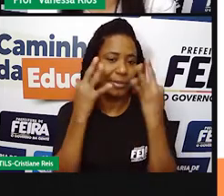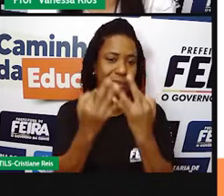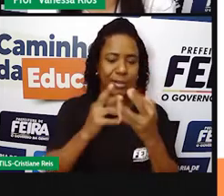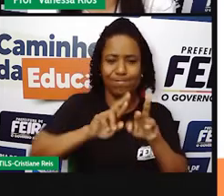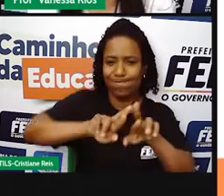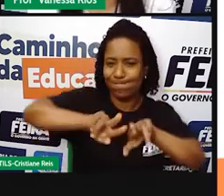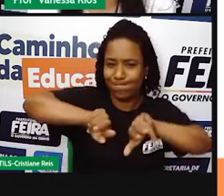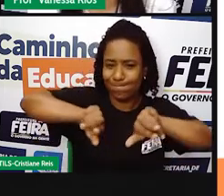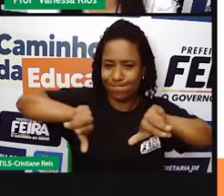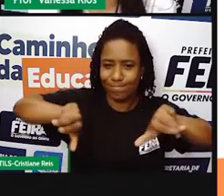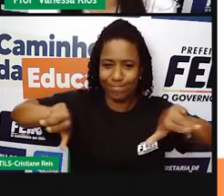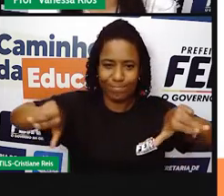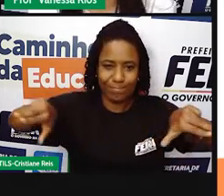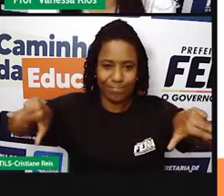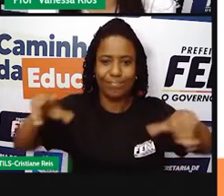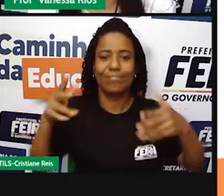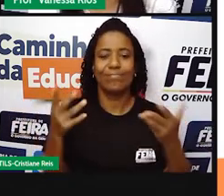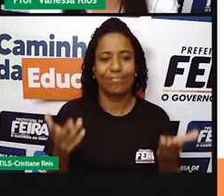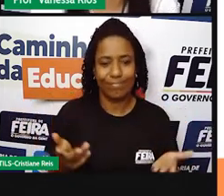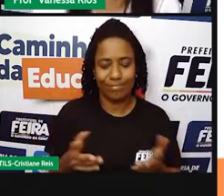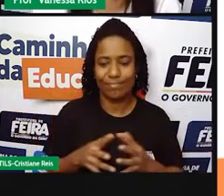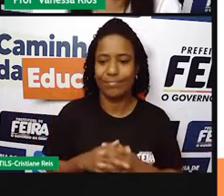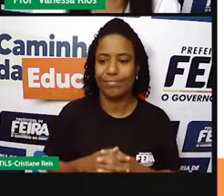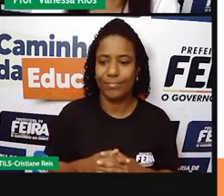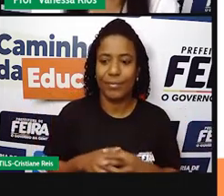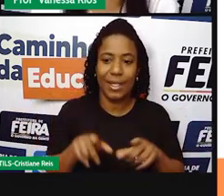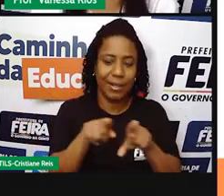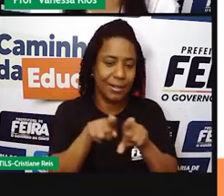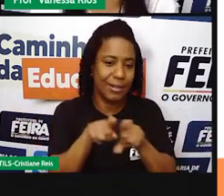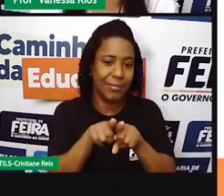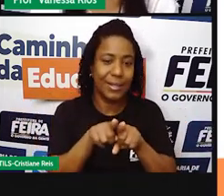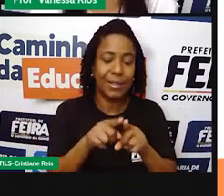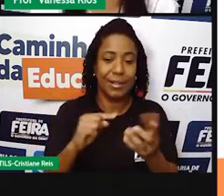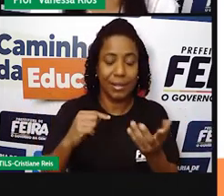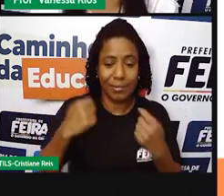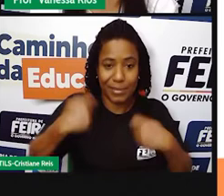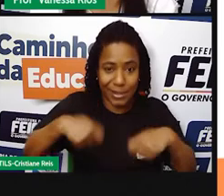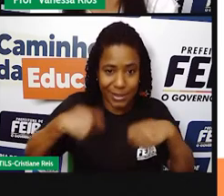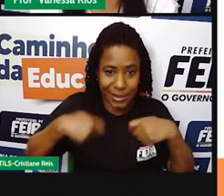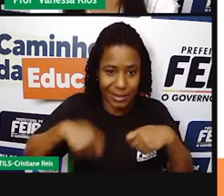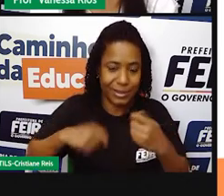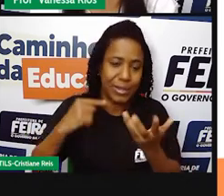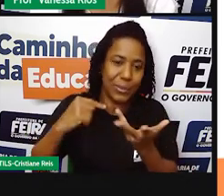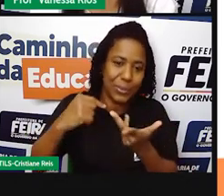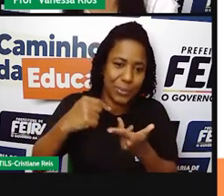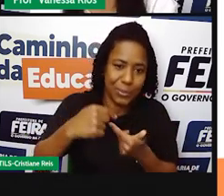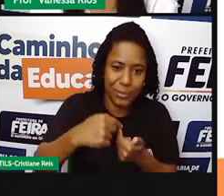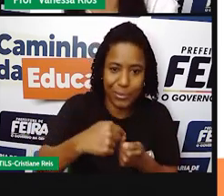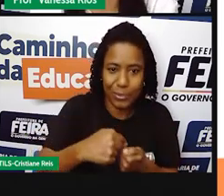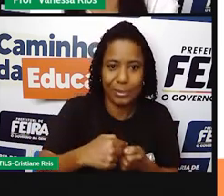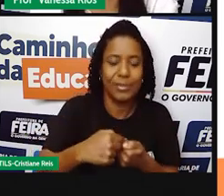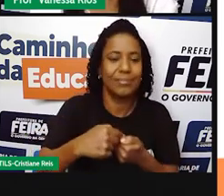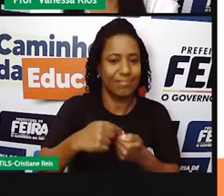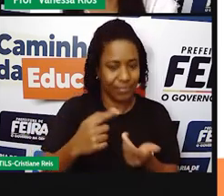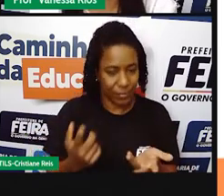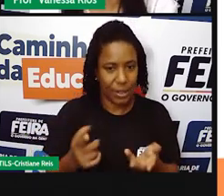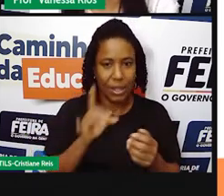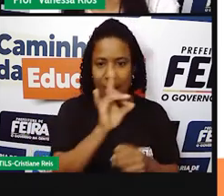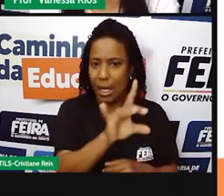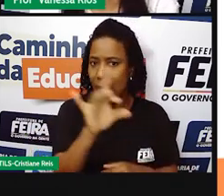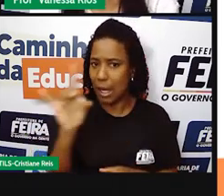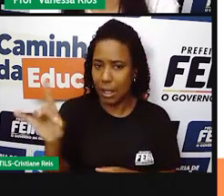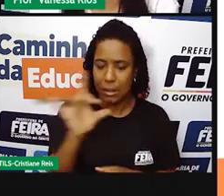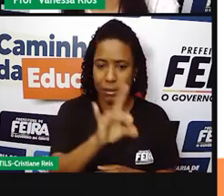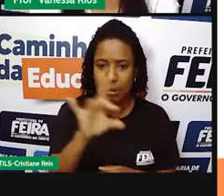casas e dos ambientes. E também das necessidades, né? Das situações e realidades que são aí diversas